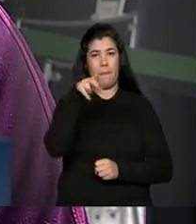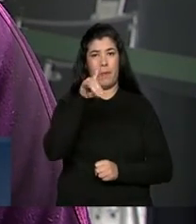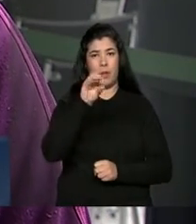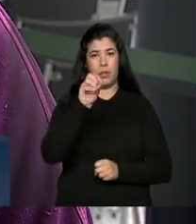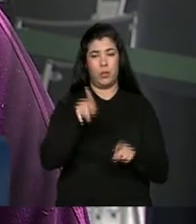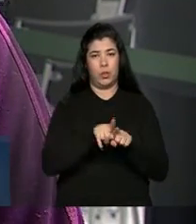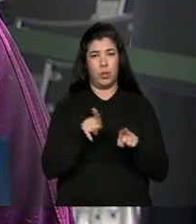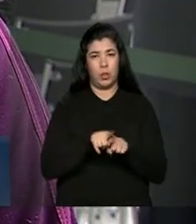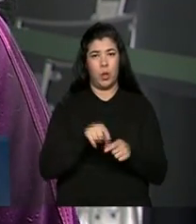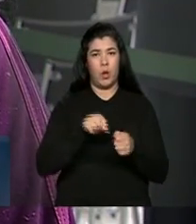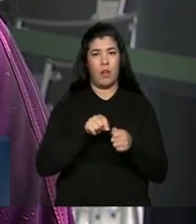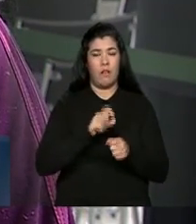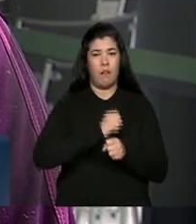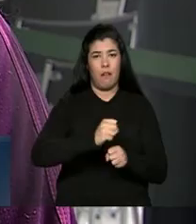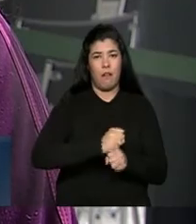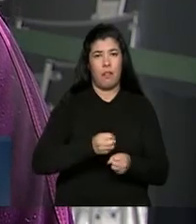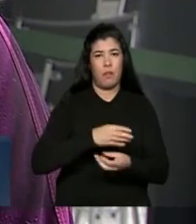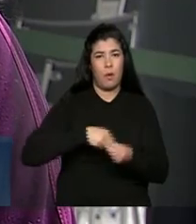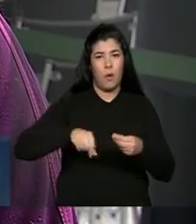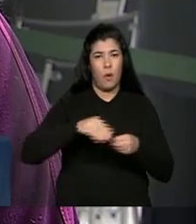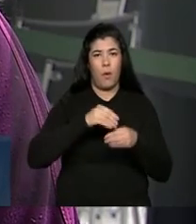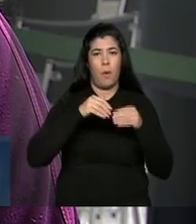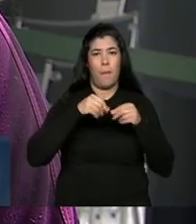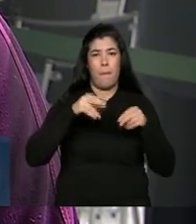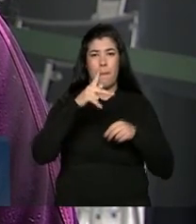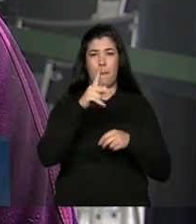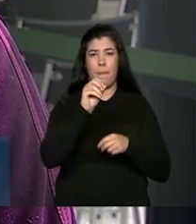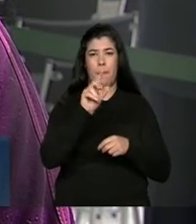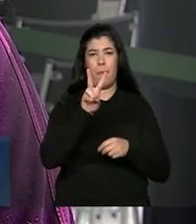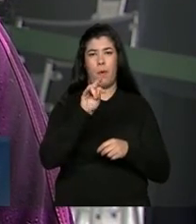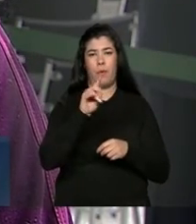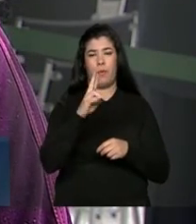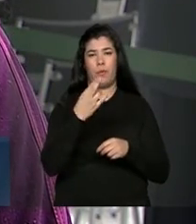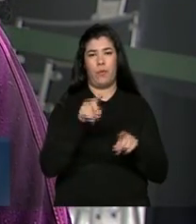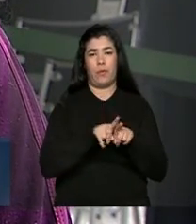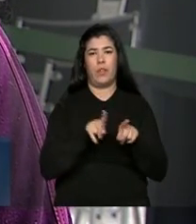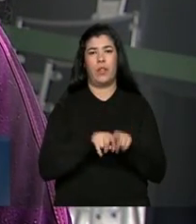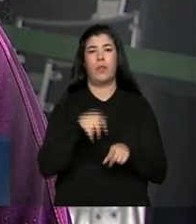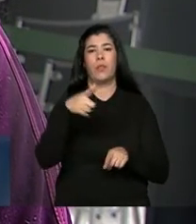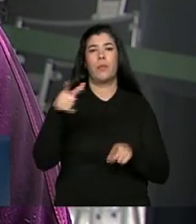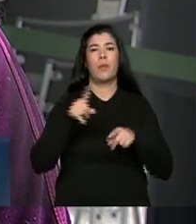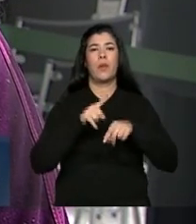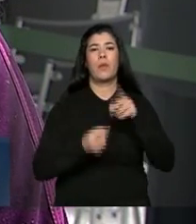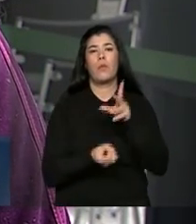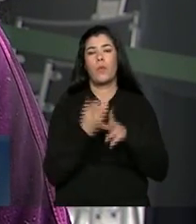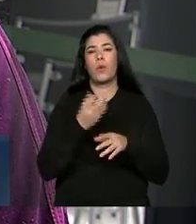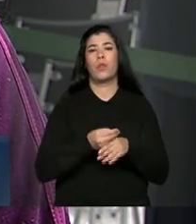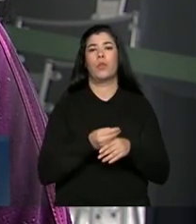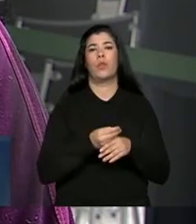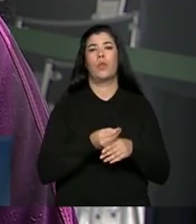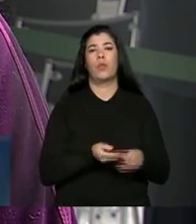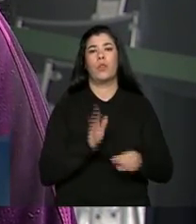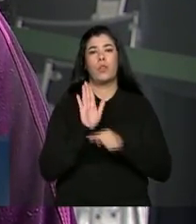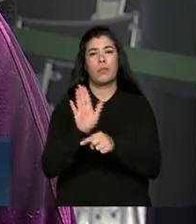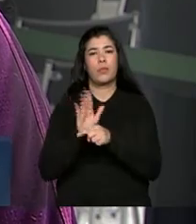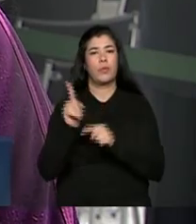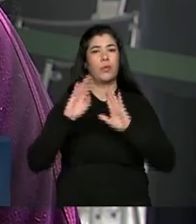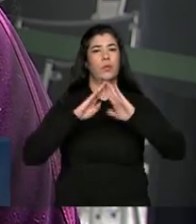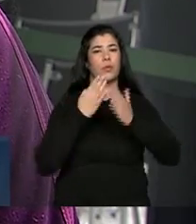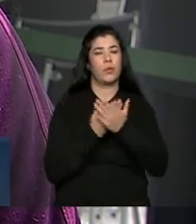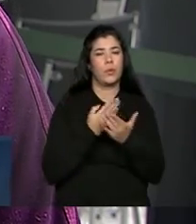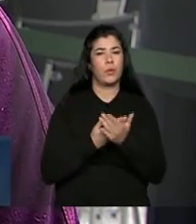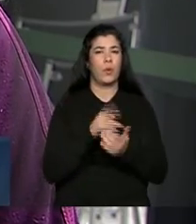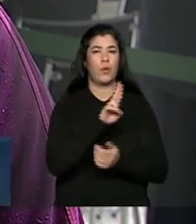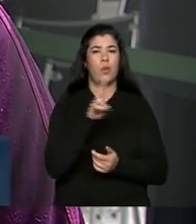farinha, para a gente acessar o PA. Porque a gente faz alimentação para levar para o colégio, para as